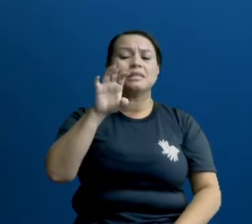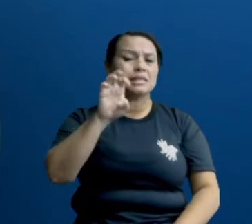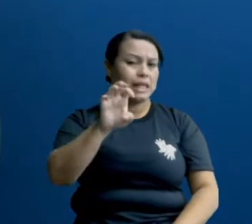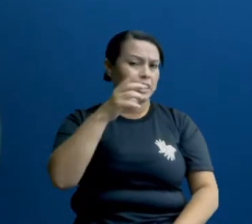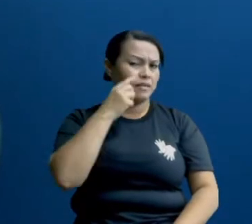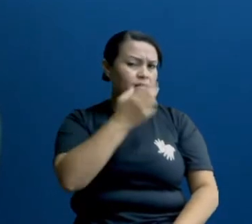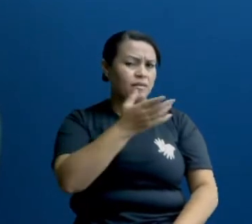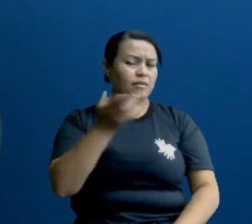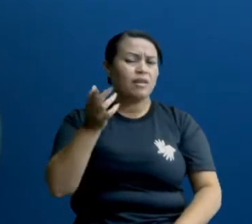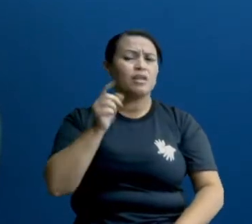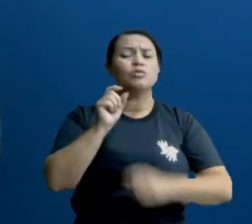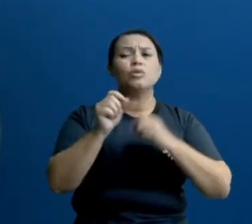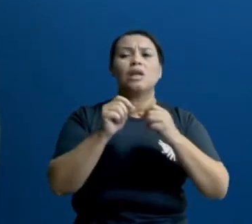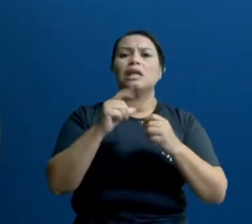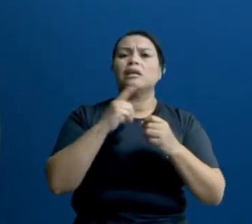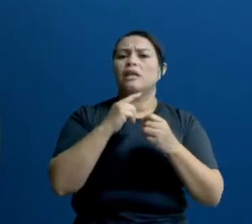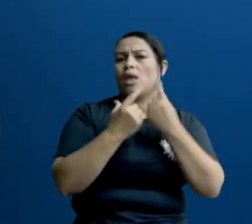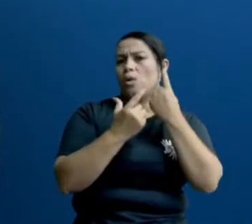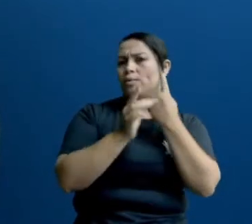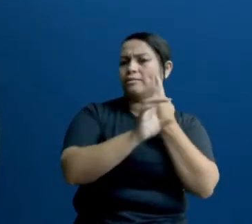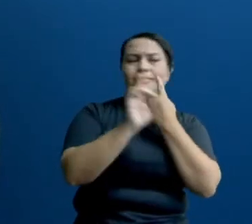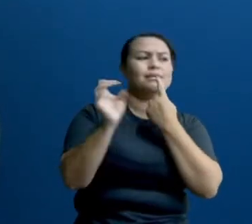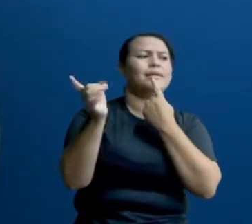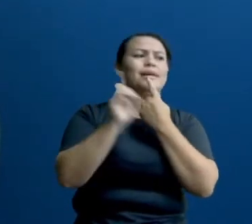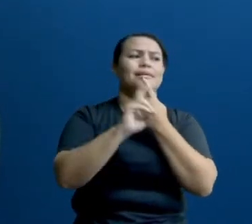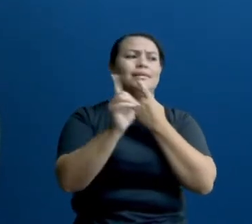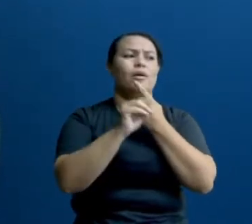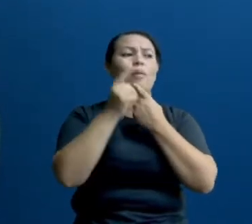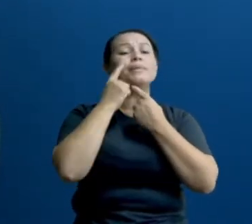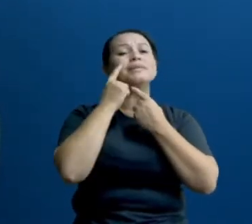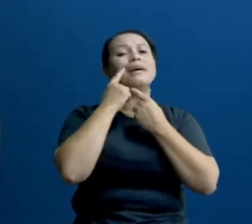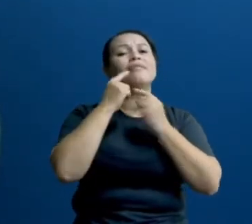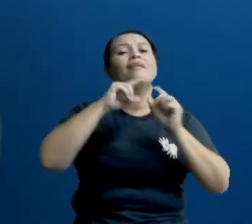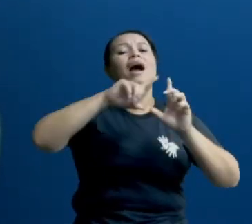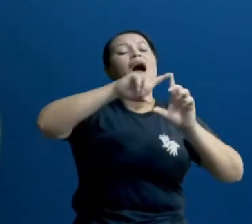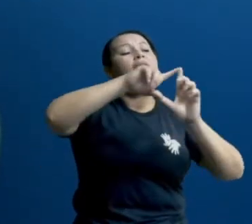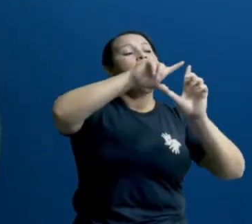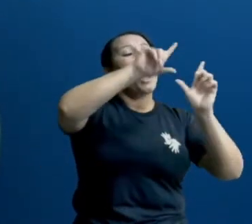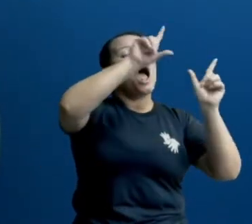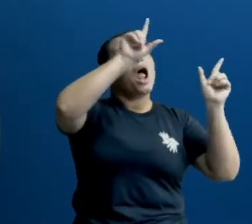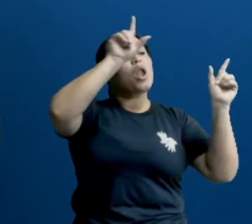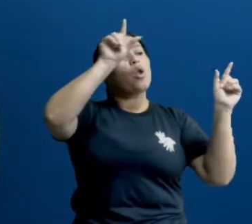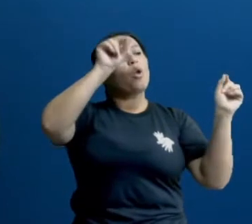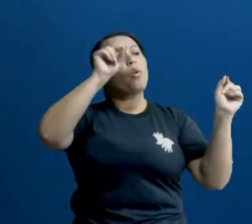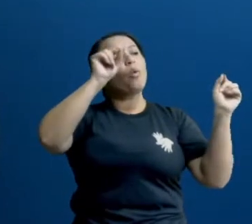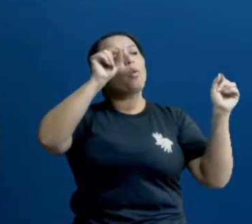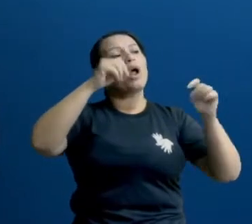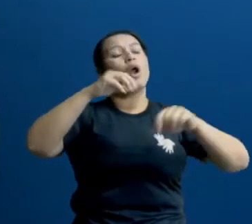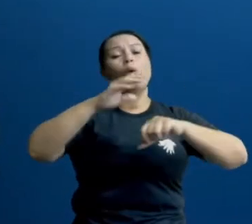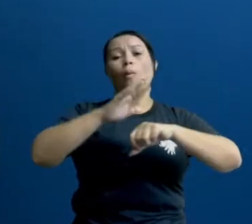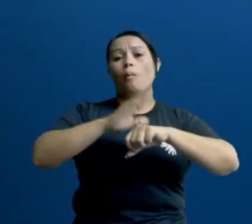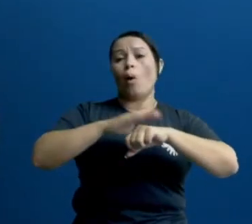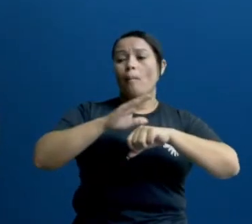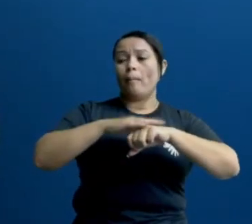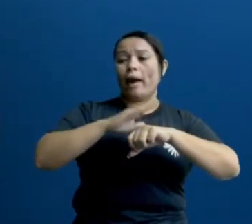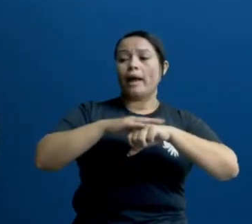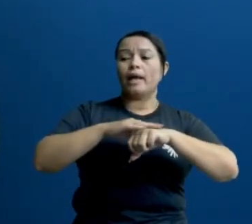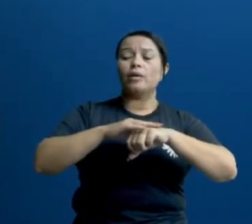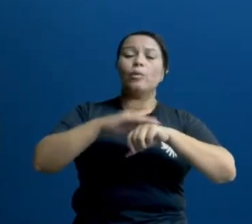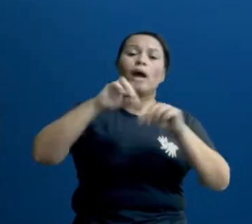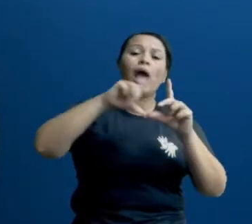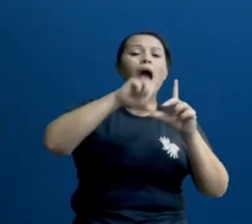certo? Que não ocorre apenas em um dia, certo? A Lua, a partir do momento que ela vai se